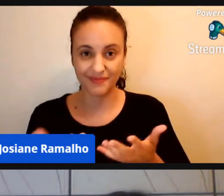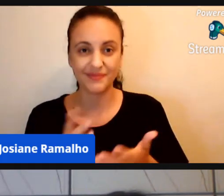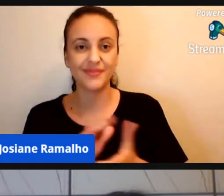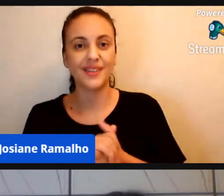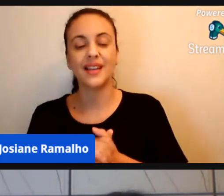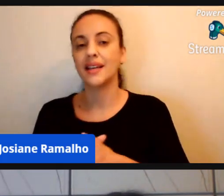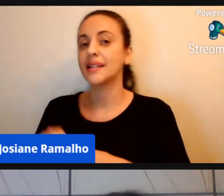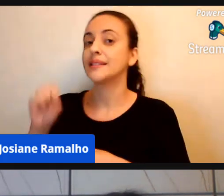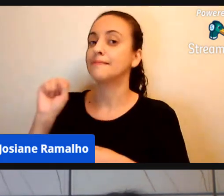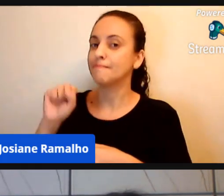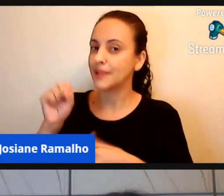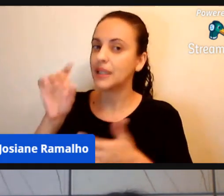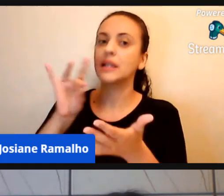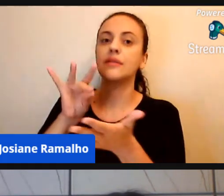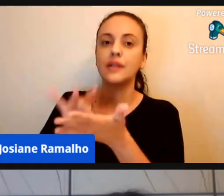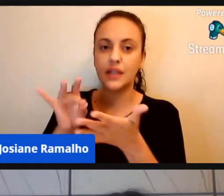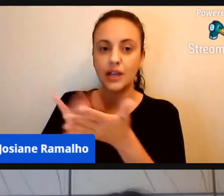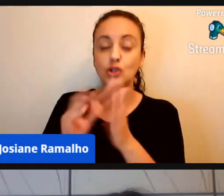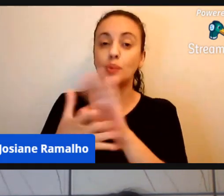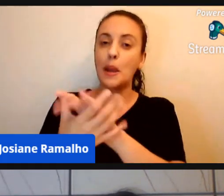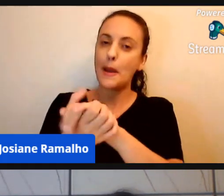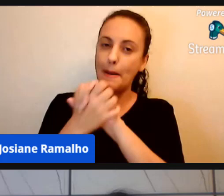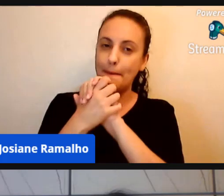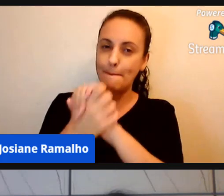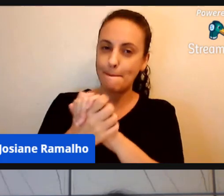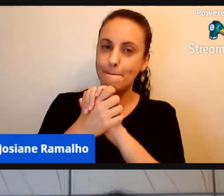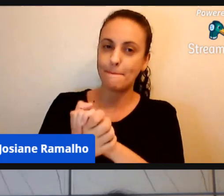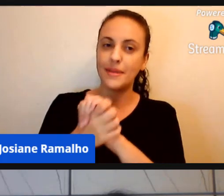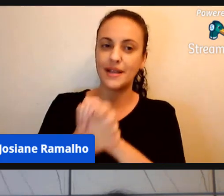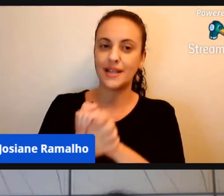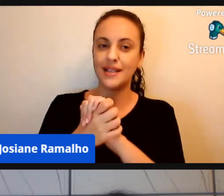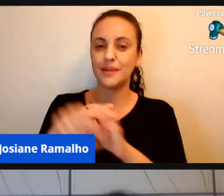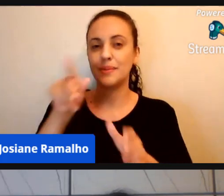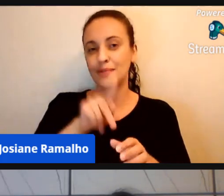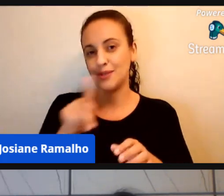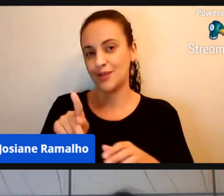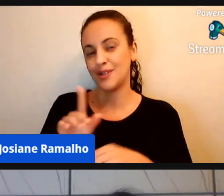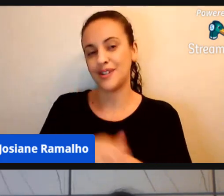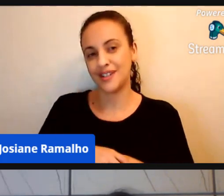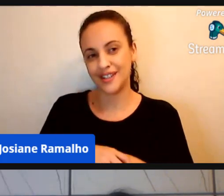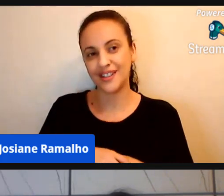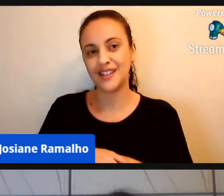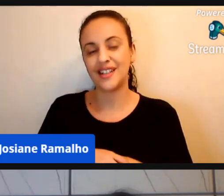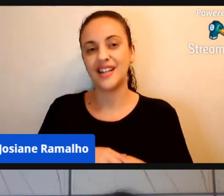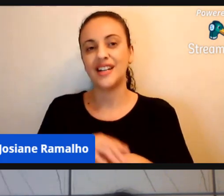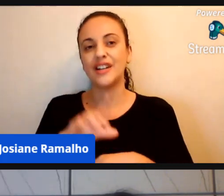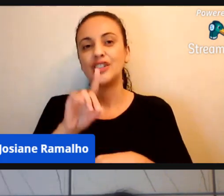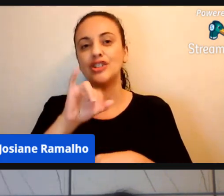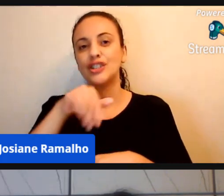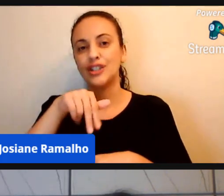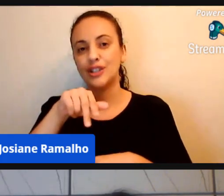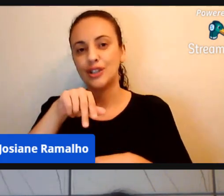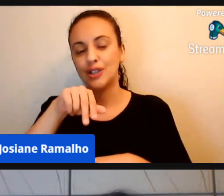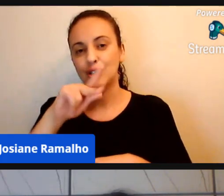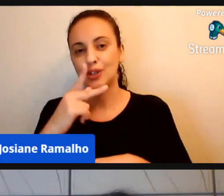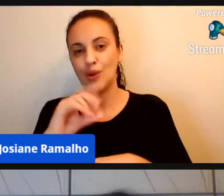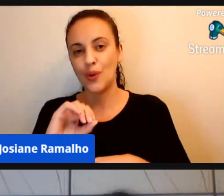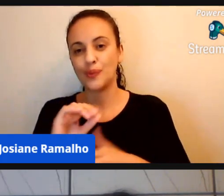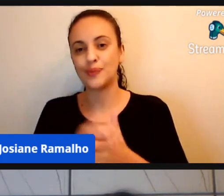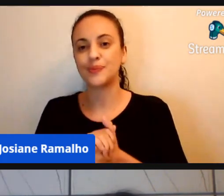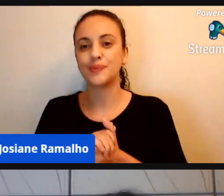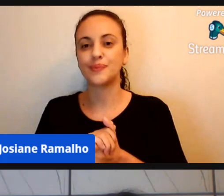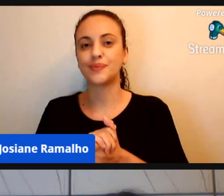Sim, é, parabéns, professor, vou te chamar de Dinho, né, como o senhor é conhecido, A